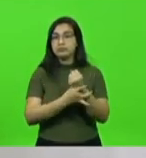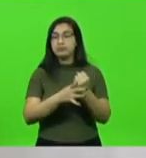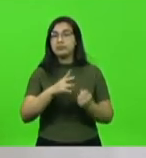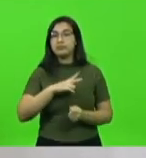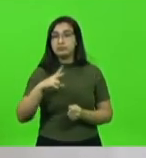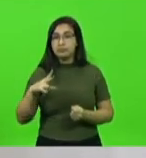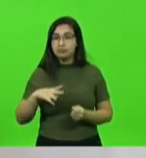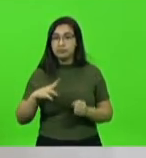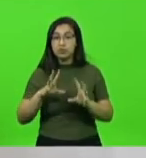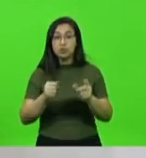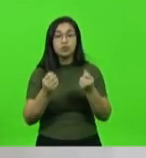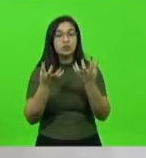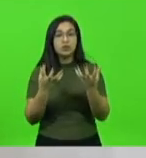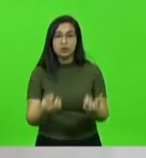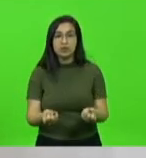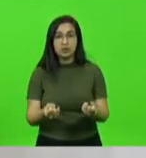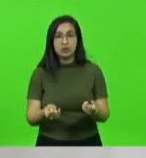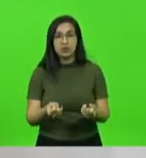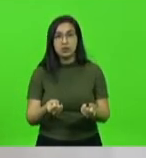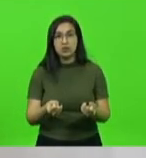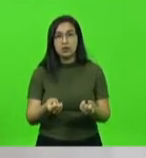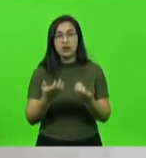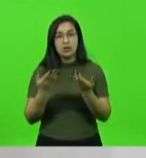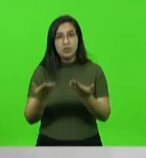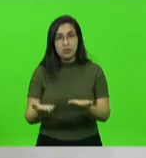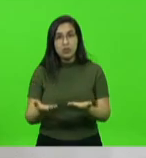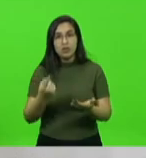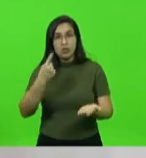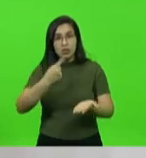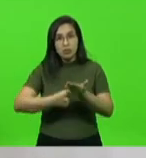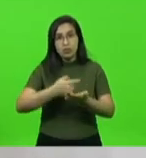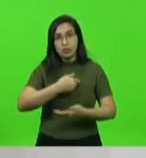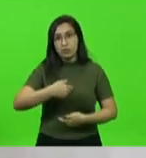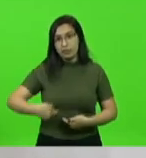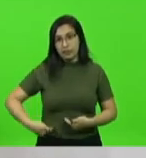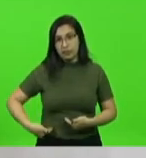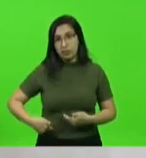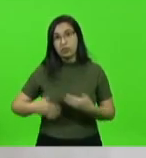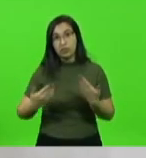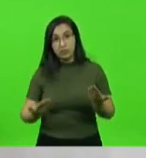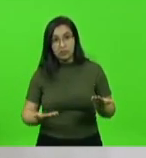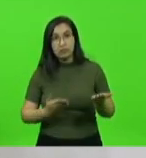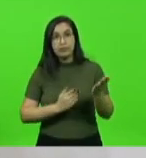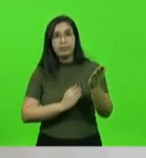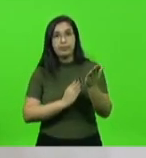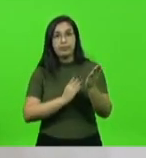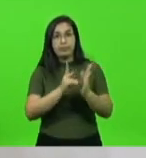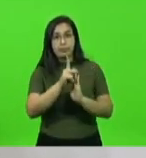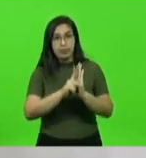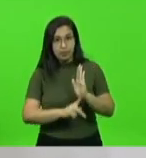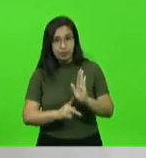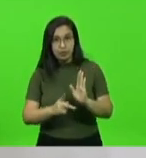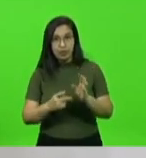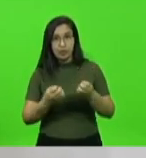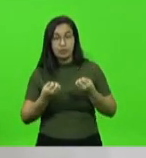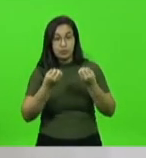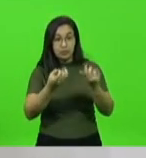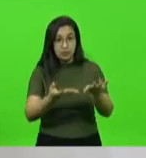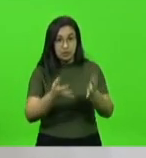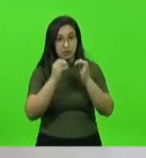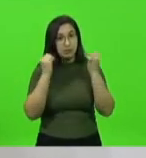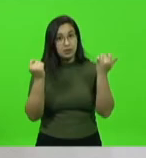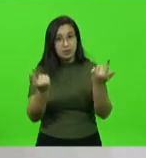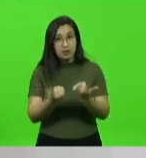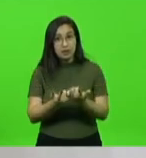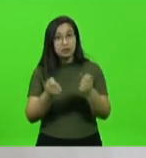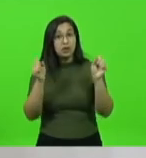aceitaram a última oferta do governo. E este projeto, só por isso, este projeto foi enviado aqui para esta casa. Eu alerto aqui